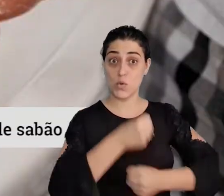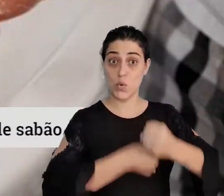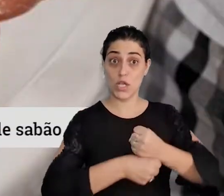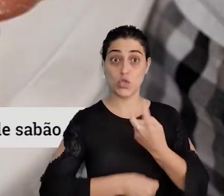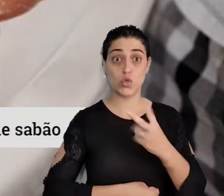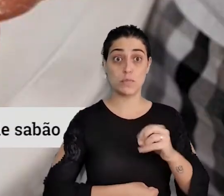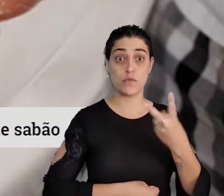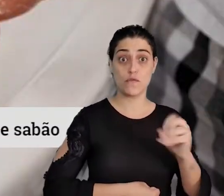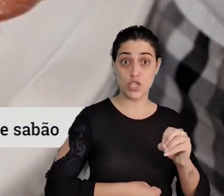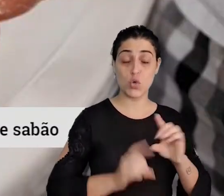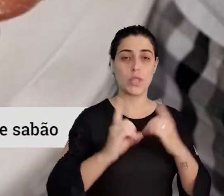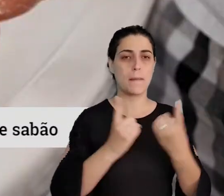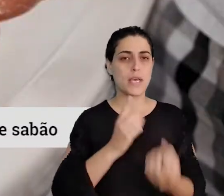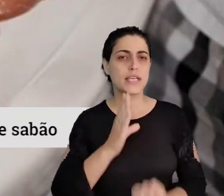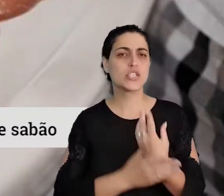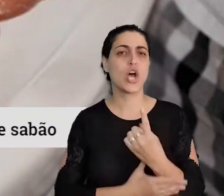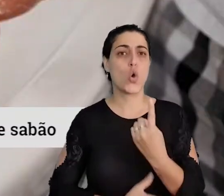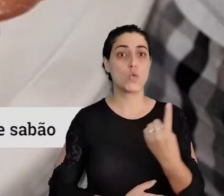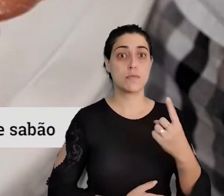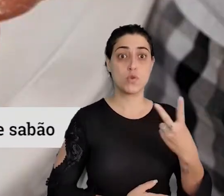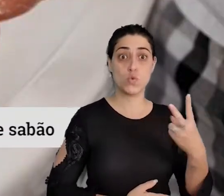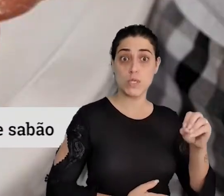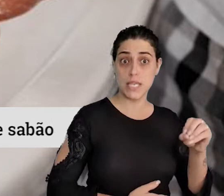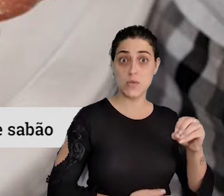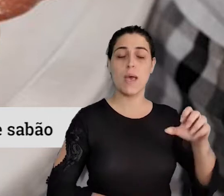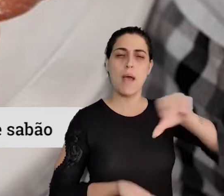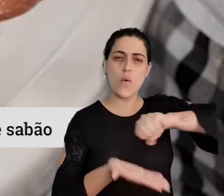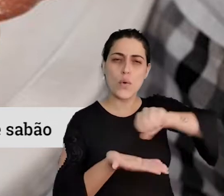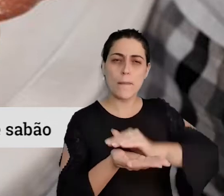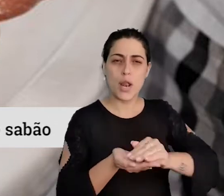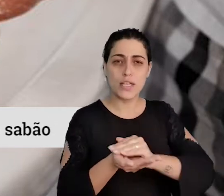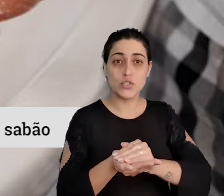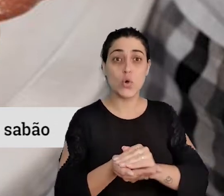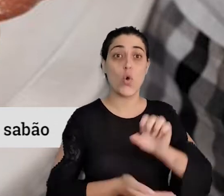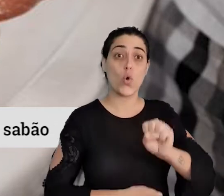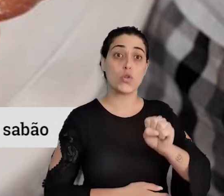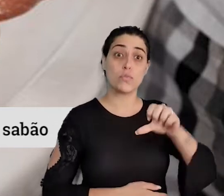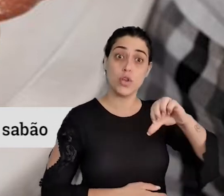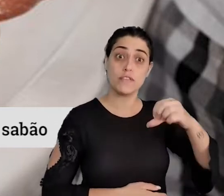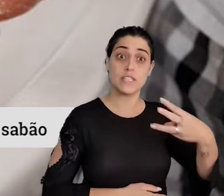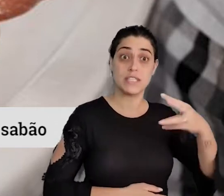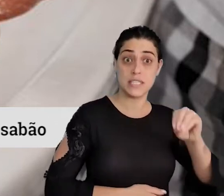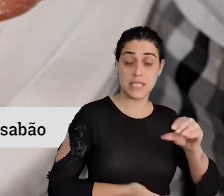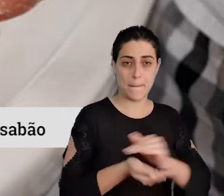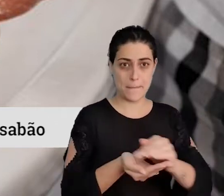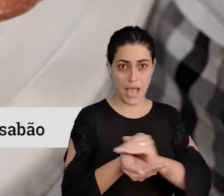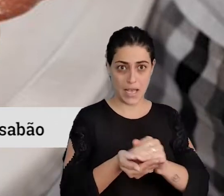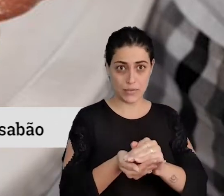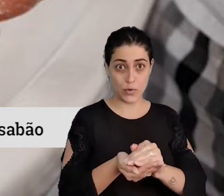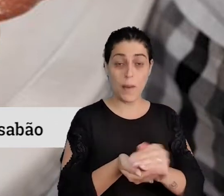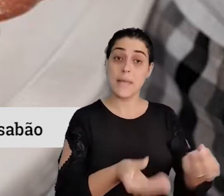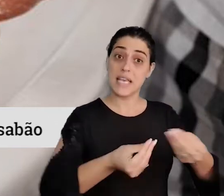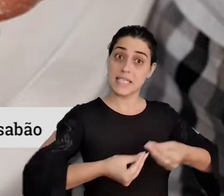ano passado, o departamento já produziu 11.200 litros de sabonete líquido e 8.930 barras de